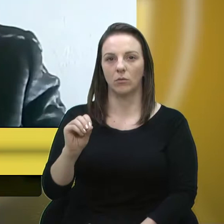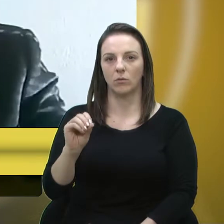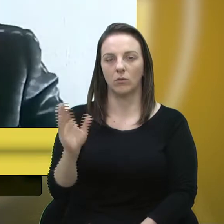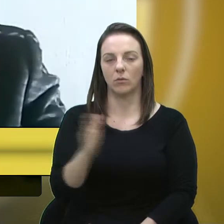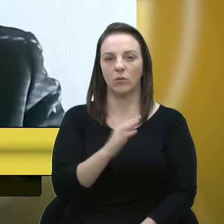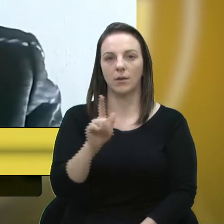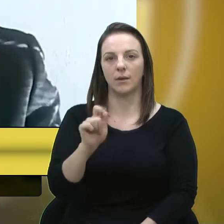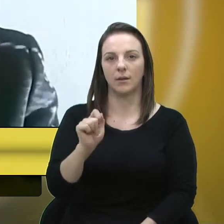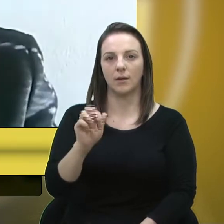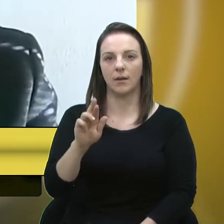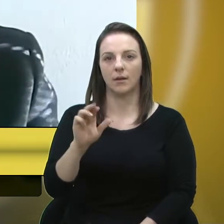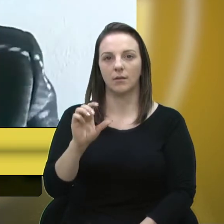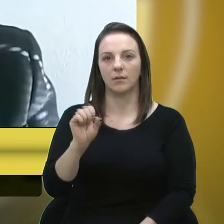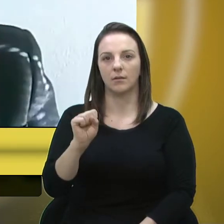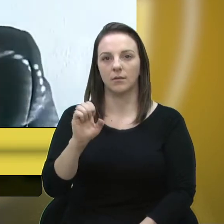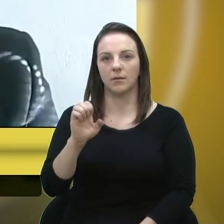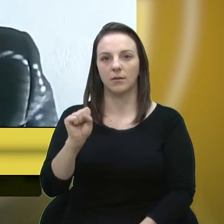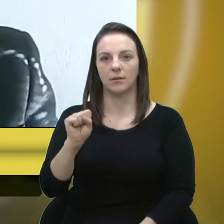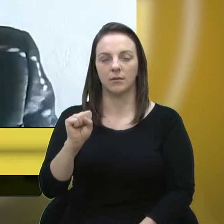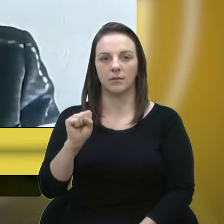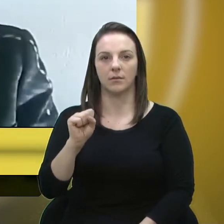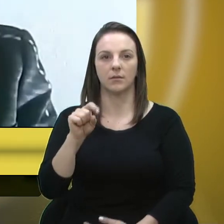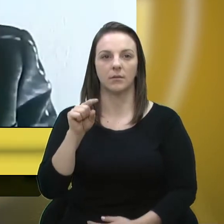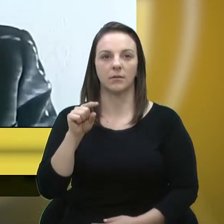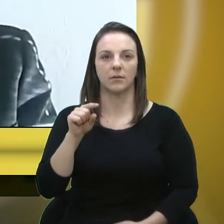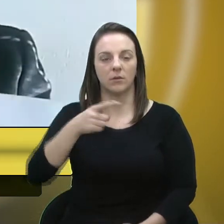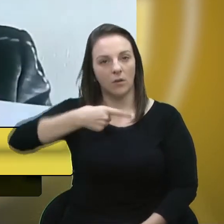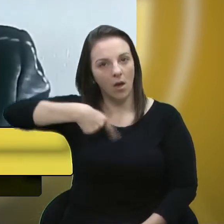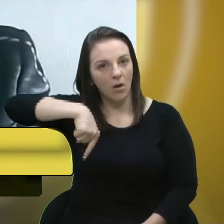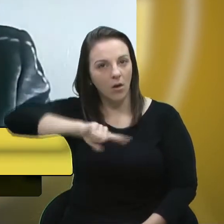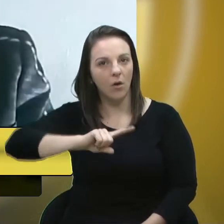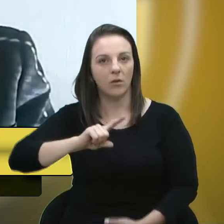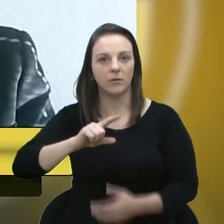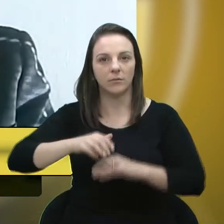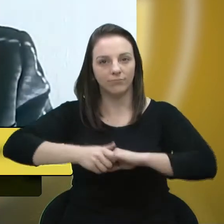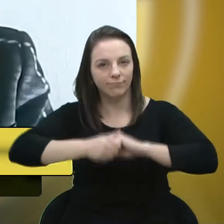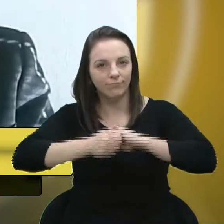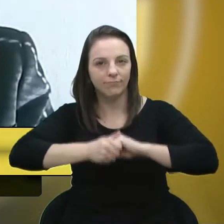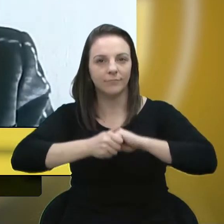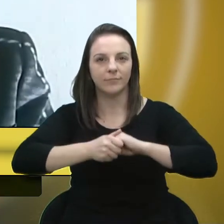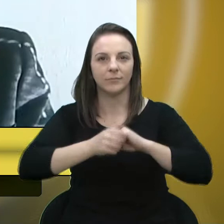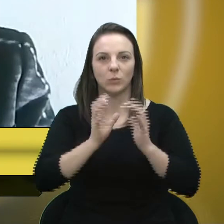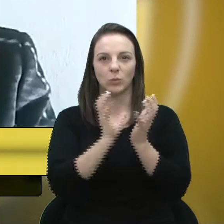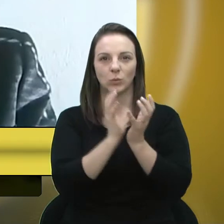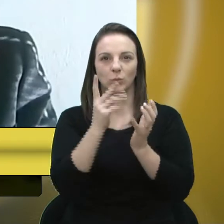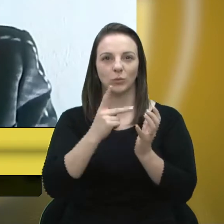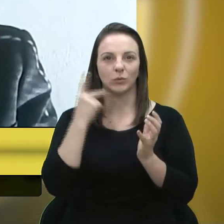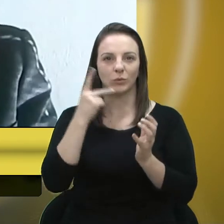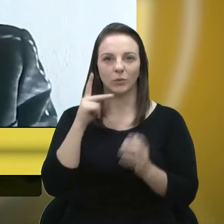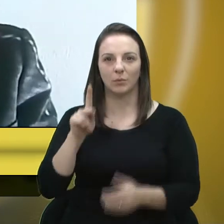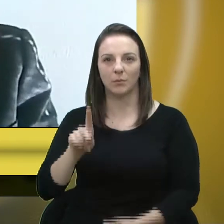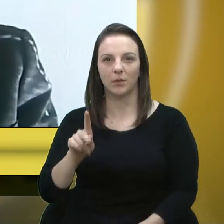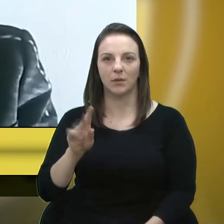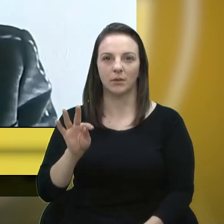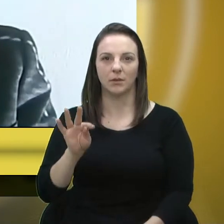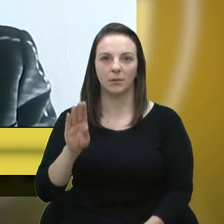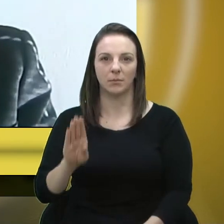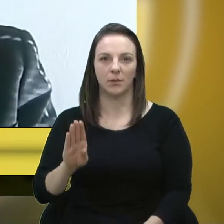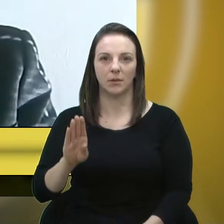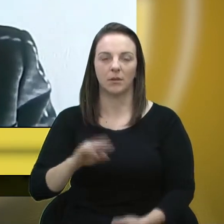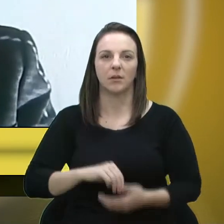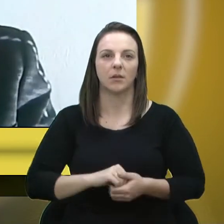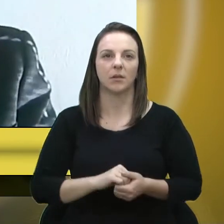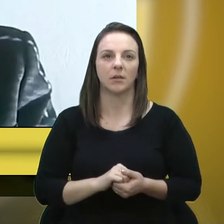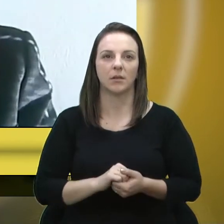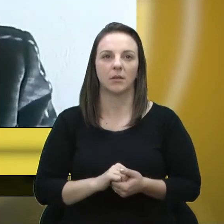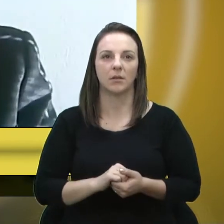que fomos companheiros de partido do PTB. Peça a palavra, senhor presidente. Peça a palavra,